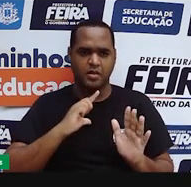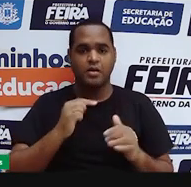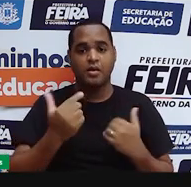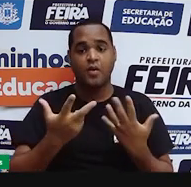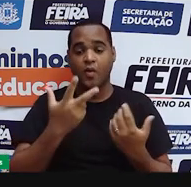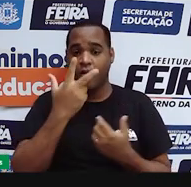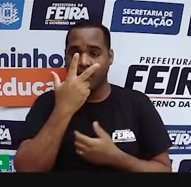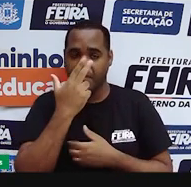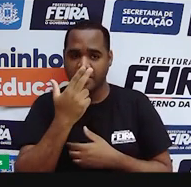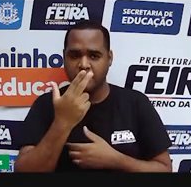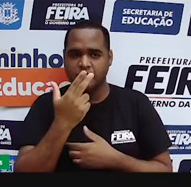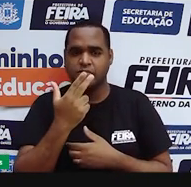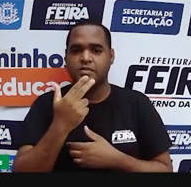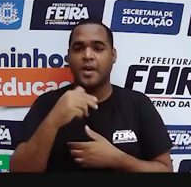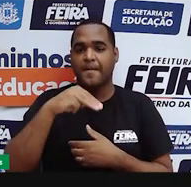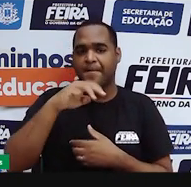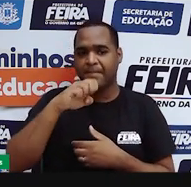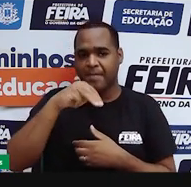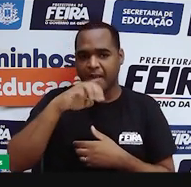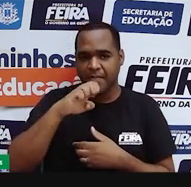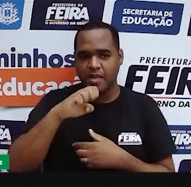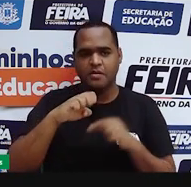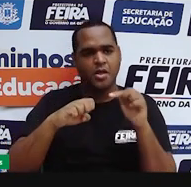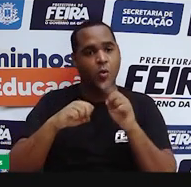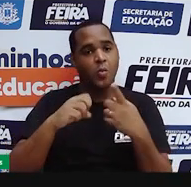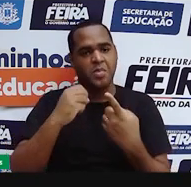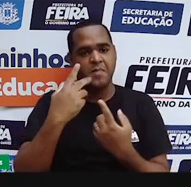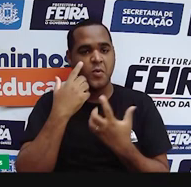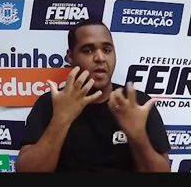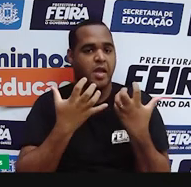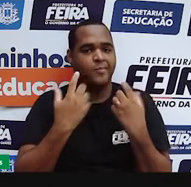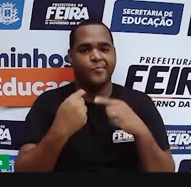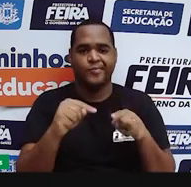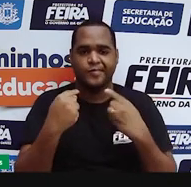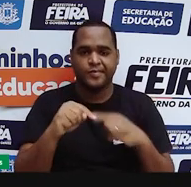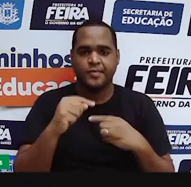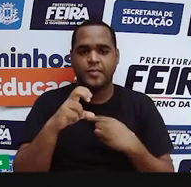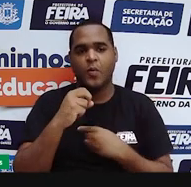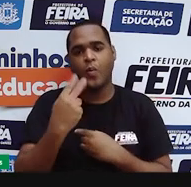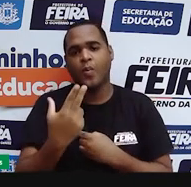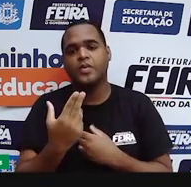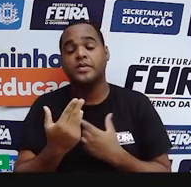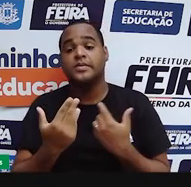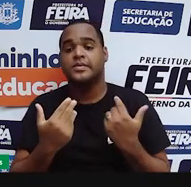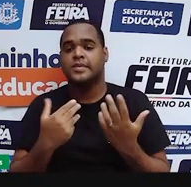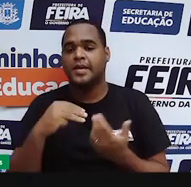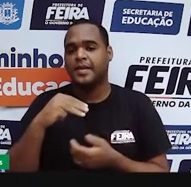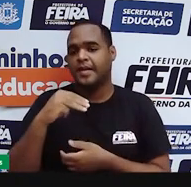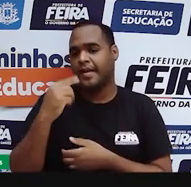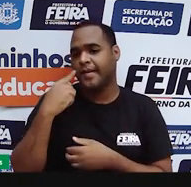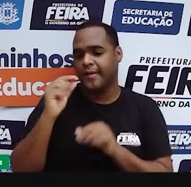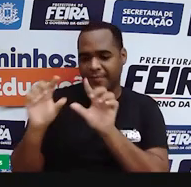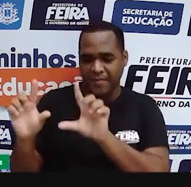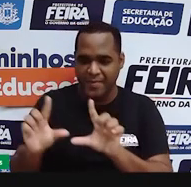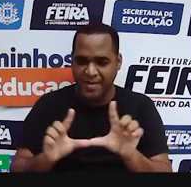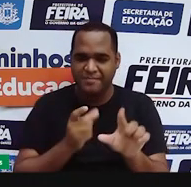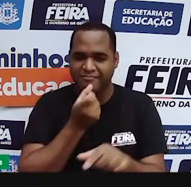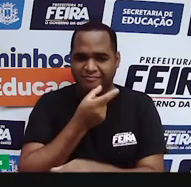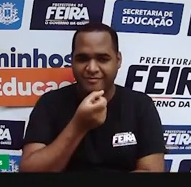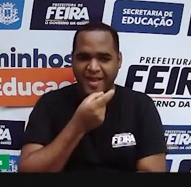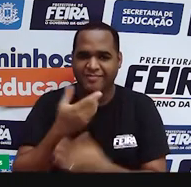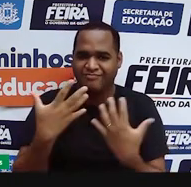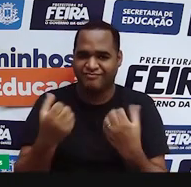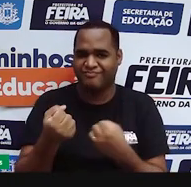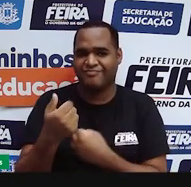desinformação, mas ele pode gerar uma confusão caso a pessoa que recebe aquela mensagem não entende aquilo na forma de humor. A gente